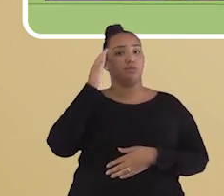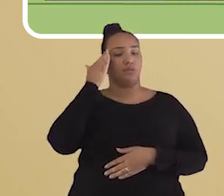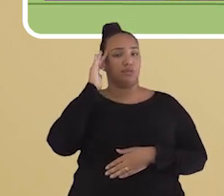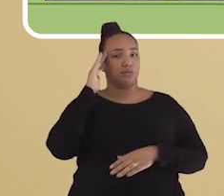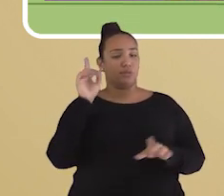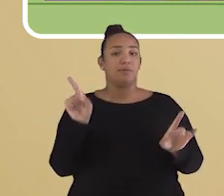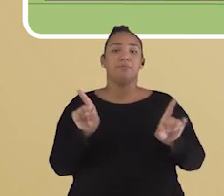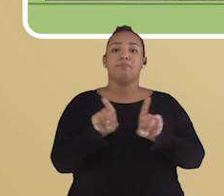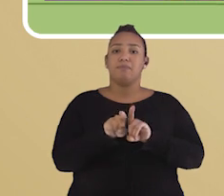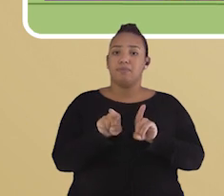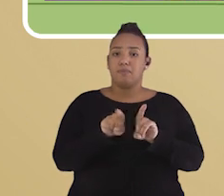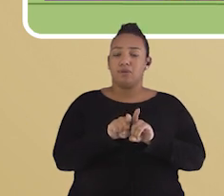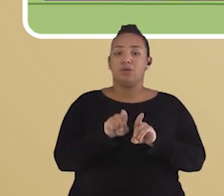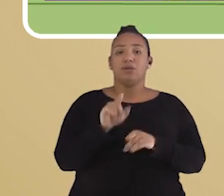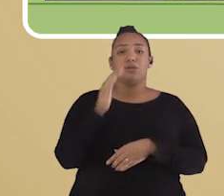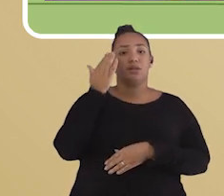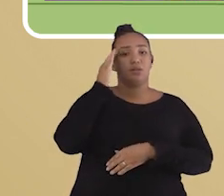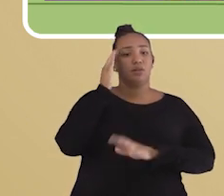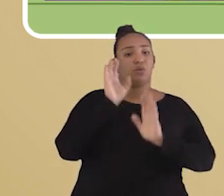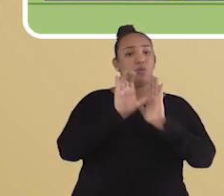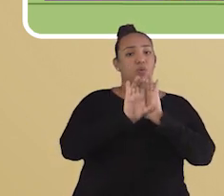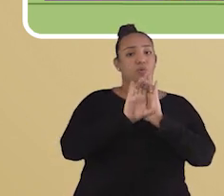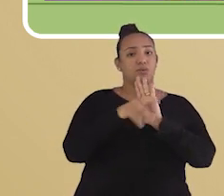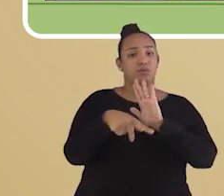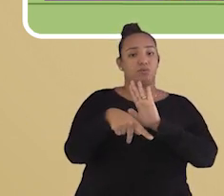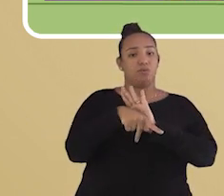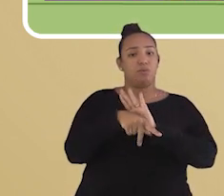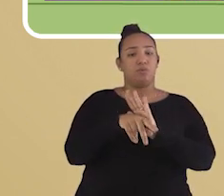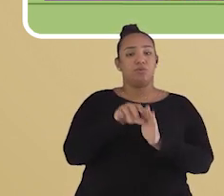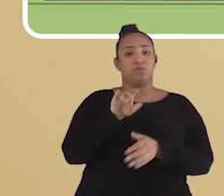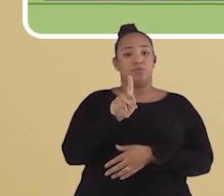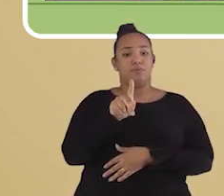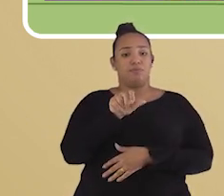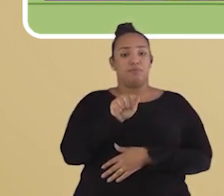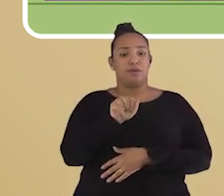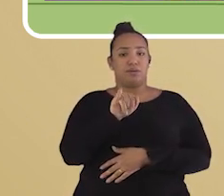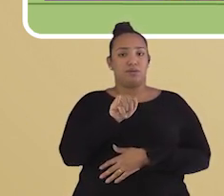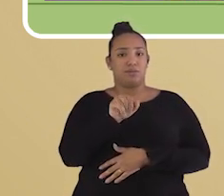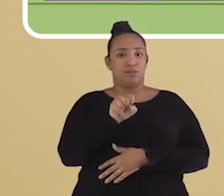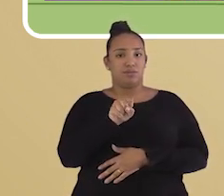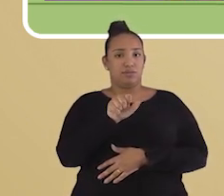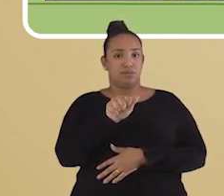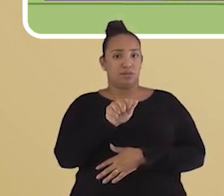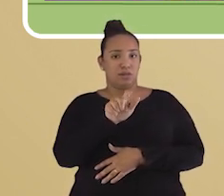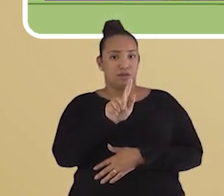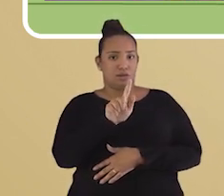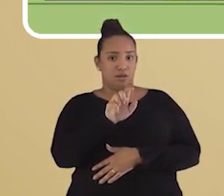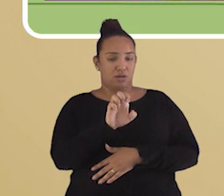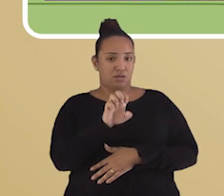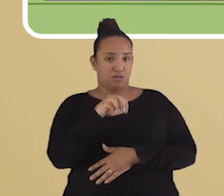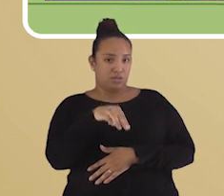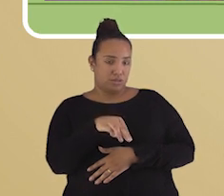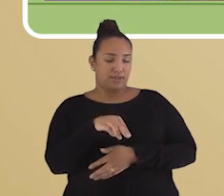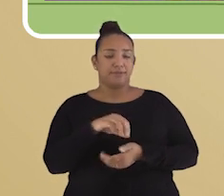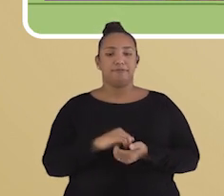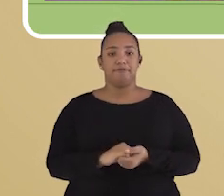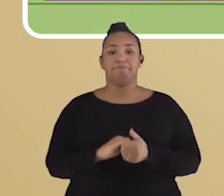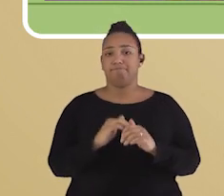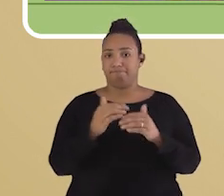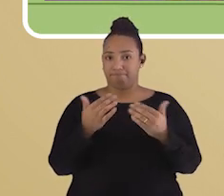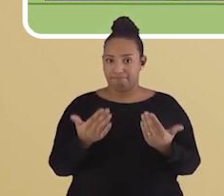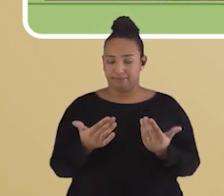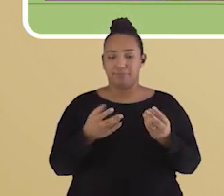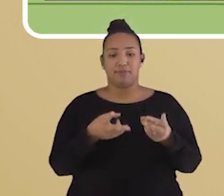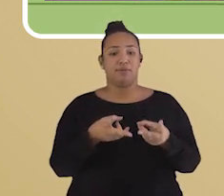para também podermos entender o conceito de paisagem. Explicando de forma simples, percepção é o